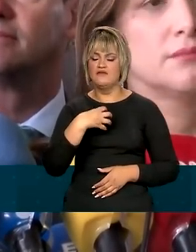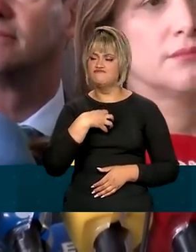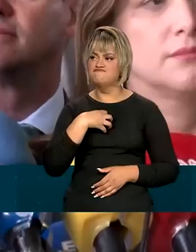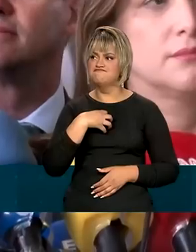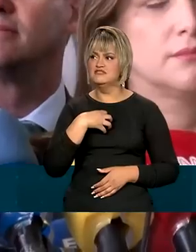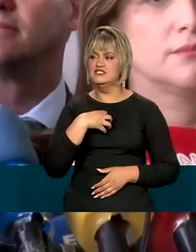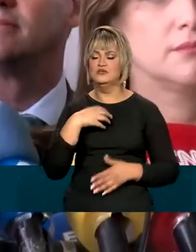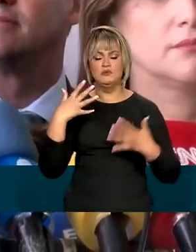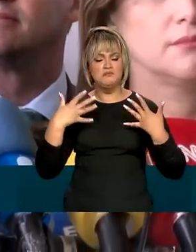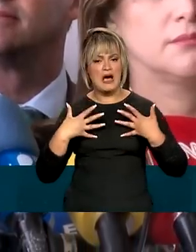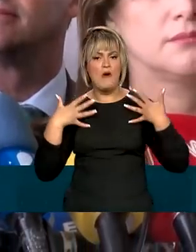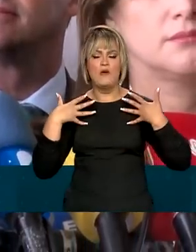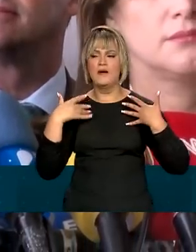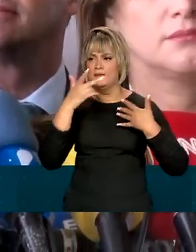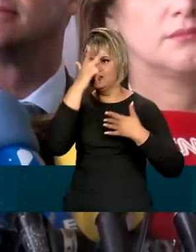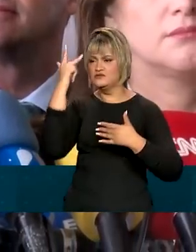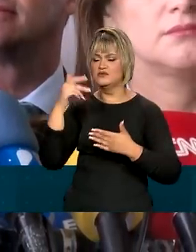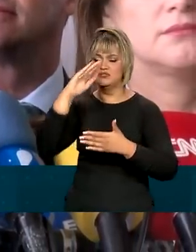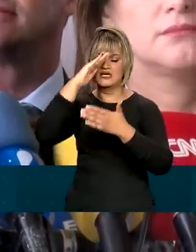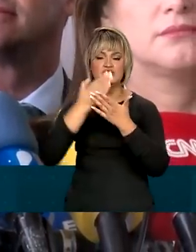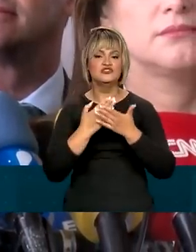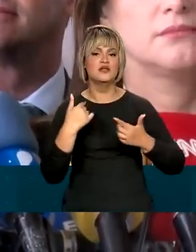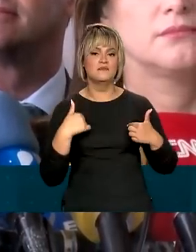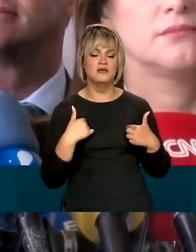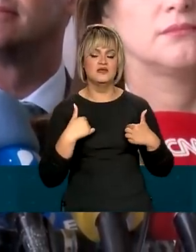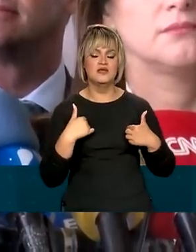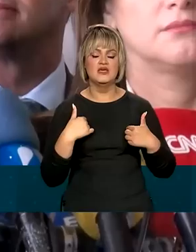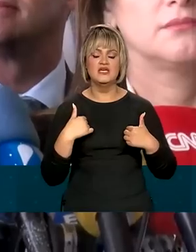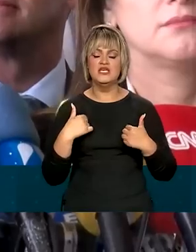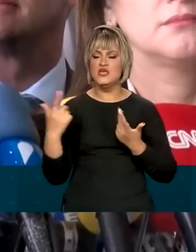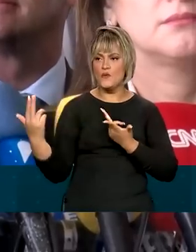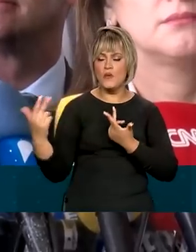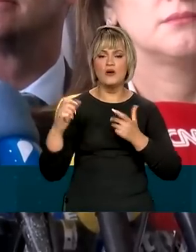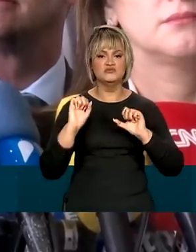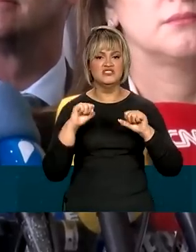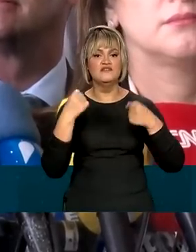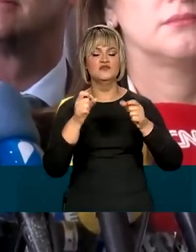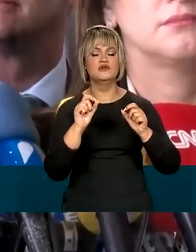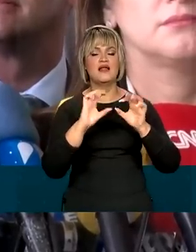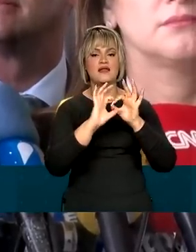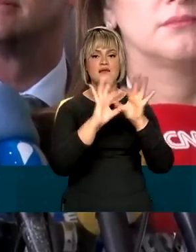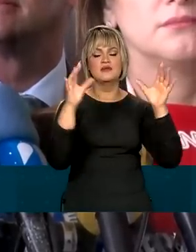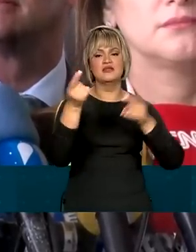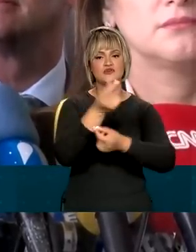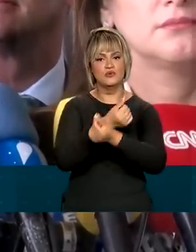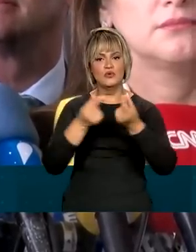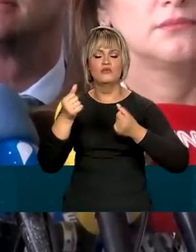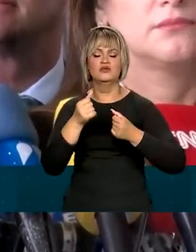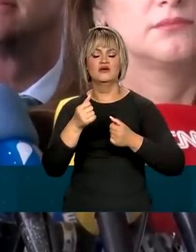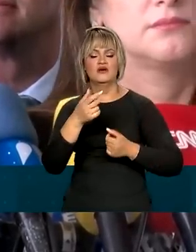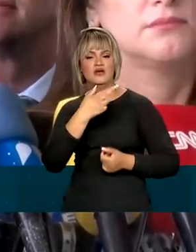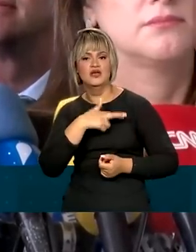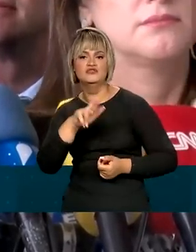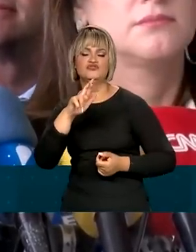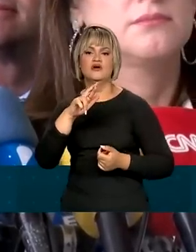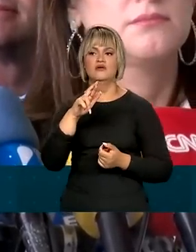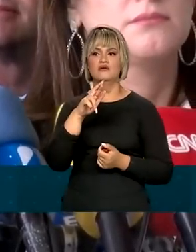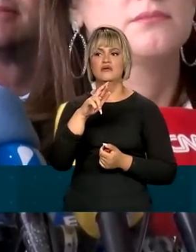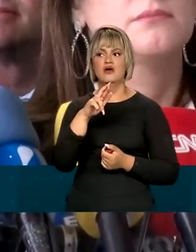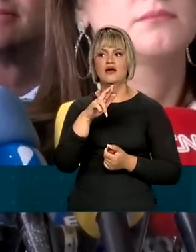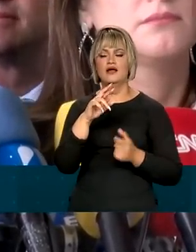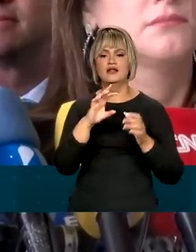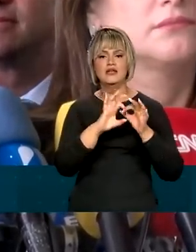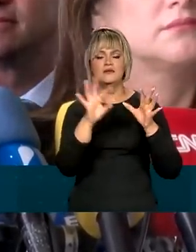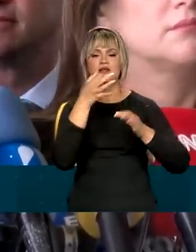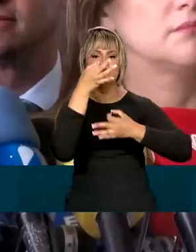de milhões de brasileiros que, como eu, defendem a liberdade econômica, a liberdade religiosa, a